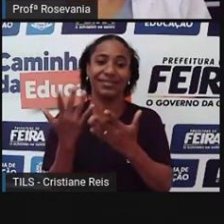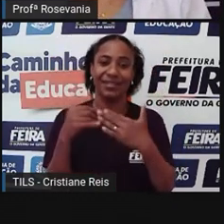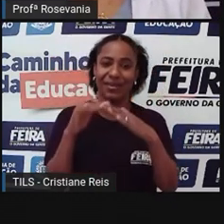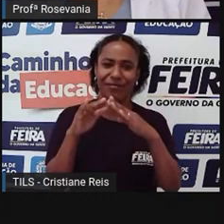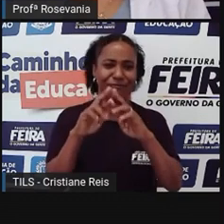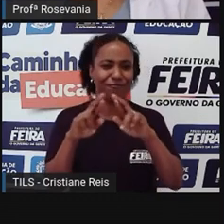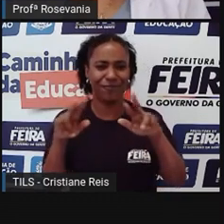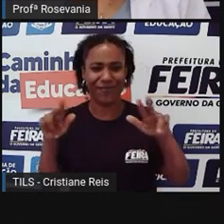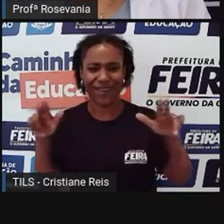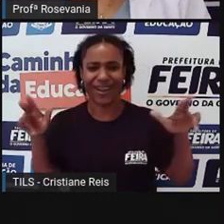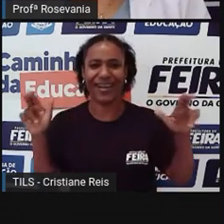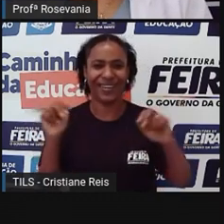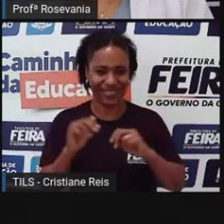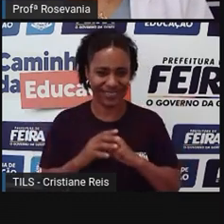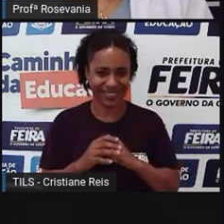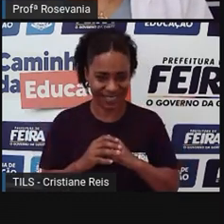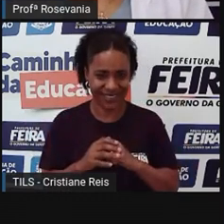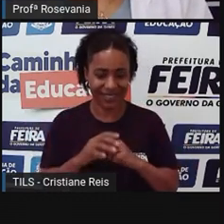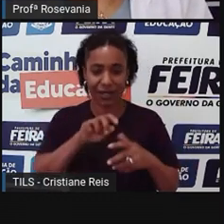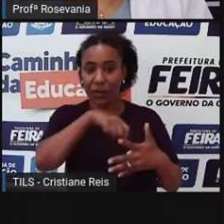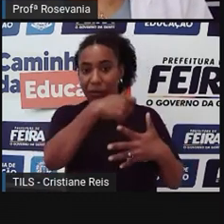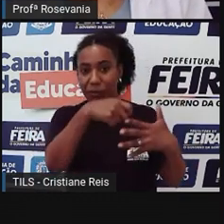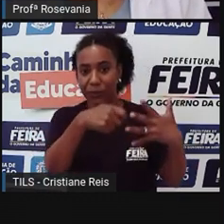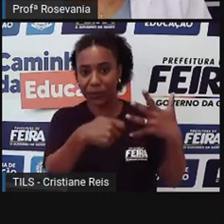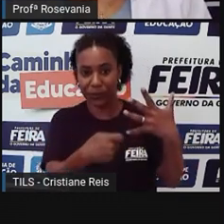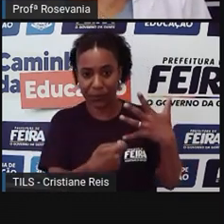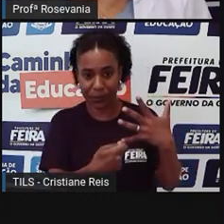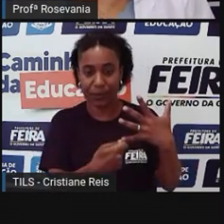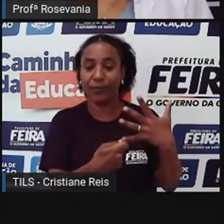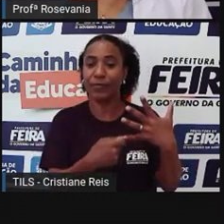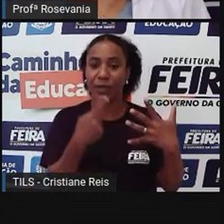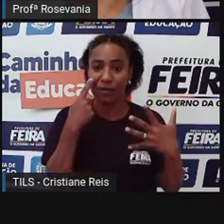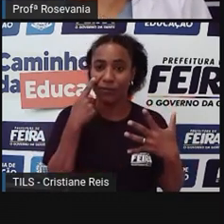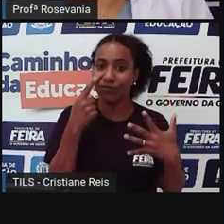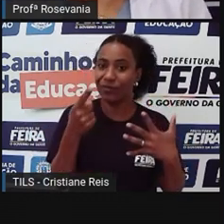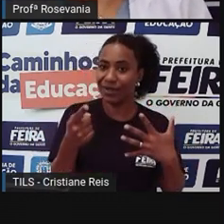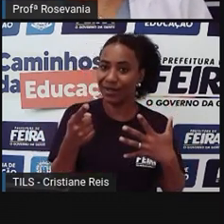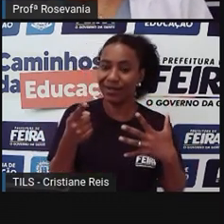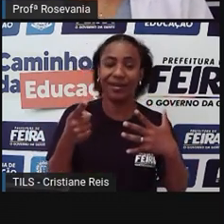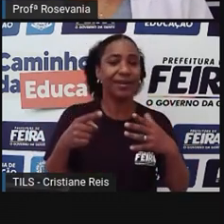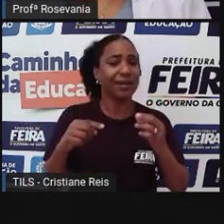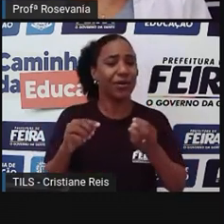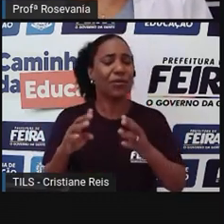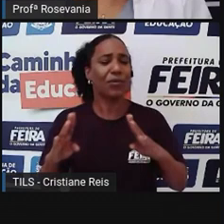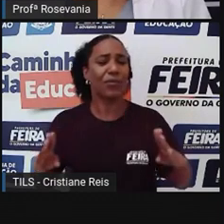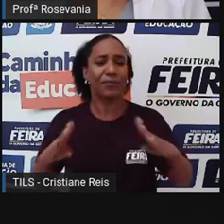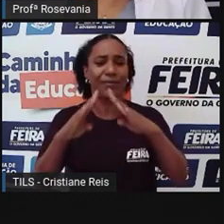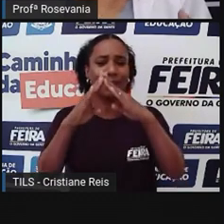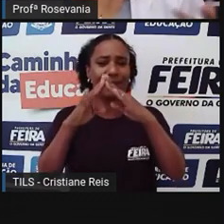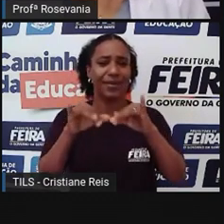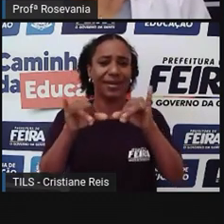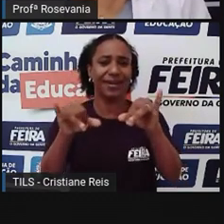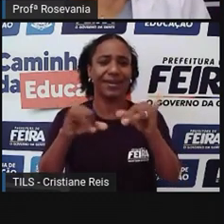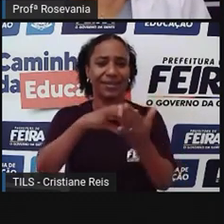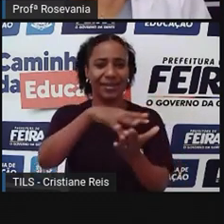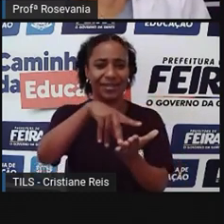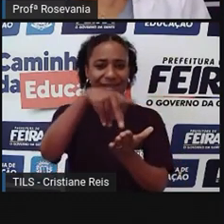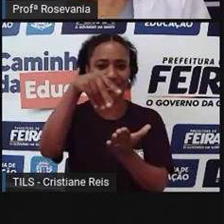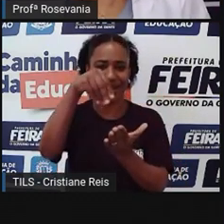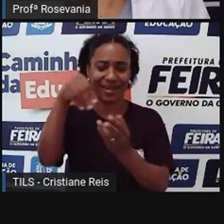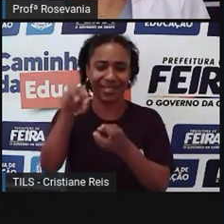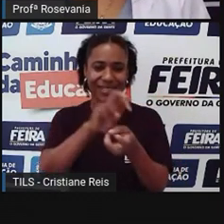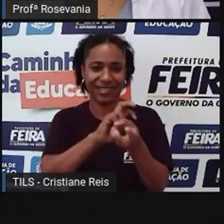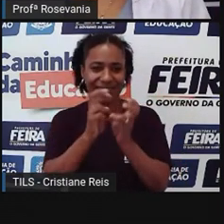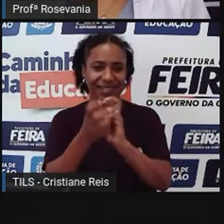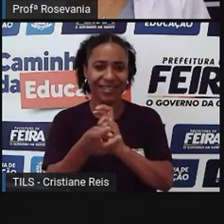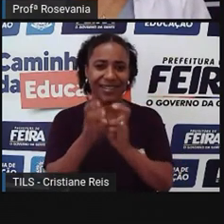cognomes da cidade de Feira de Santana. Aqui tem o mercado municipal, né, que é o mercado de arte popular, mas como é que será que a gente virou, né, essa